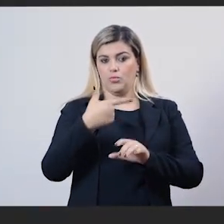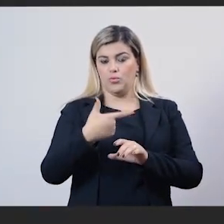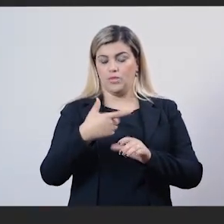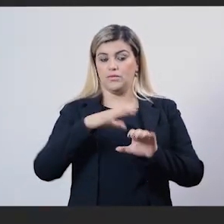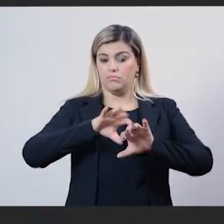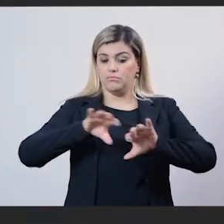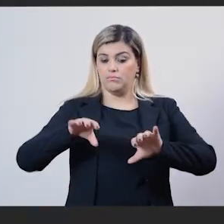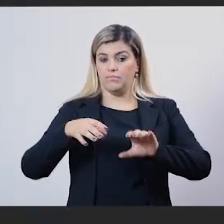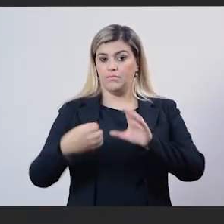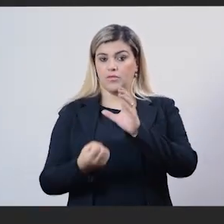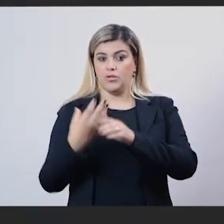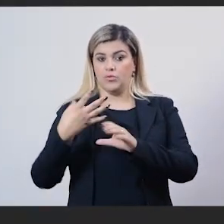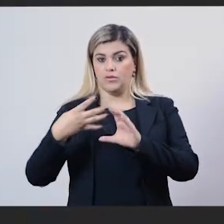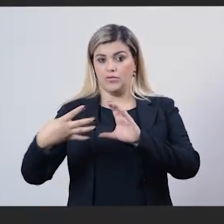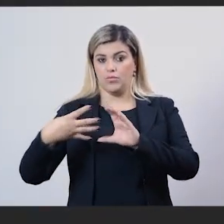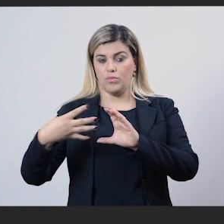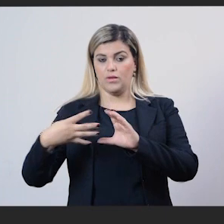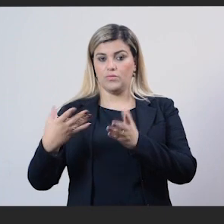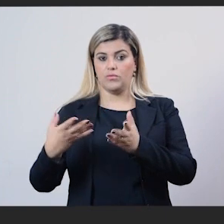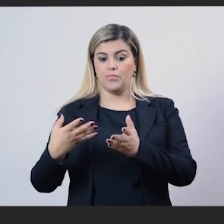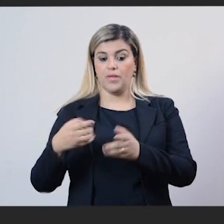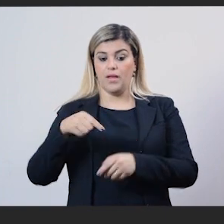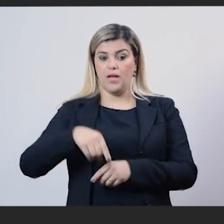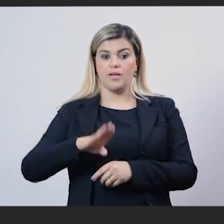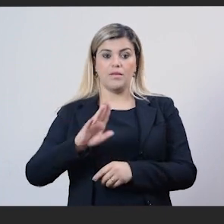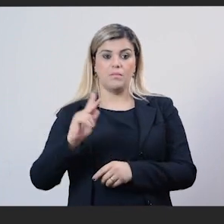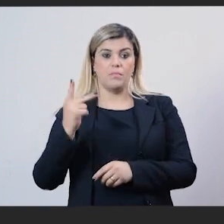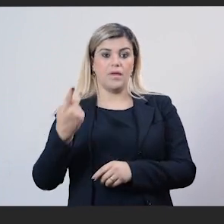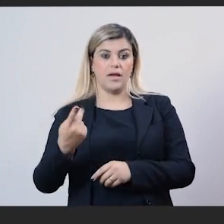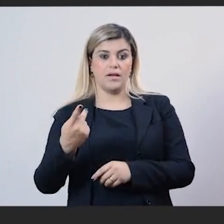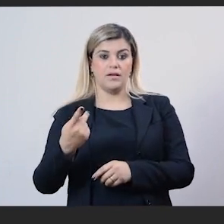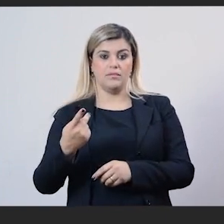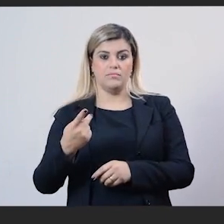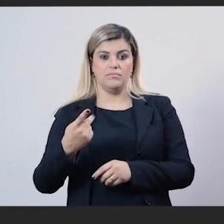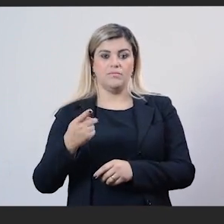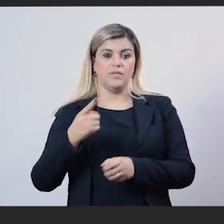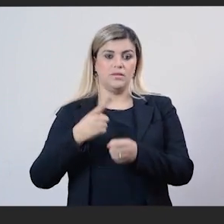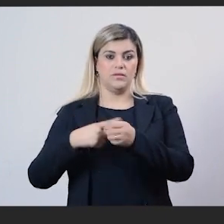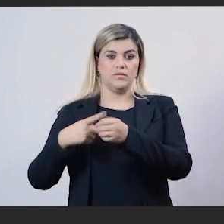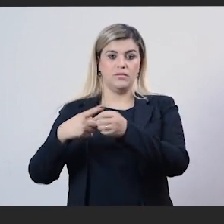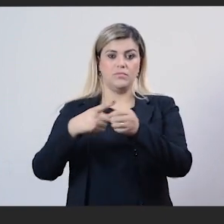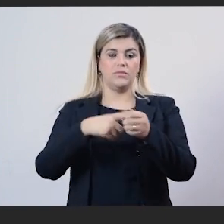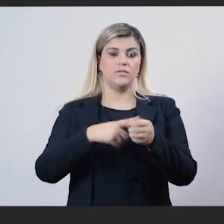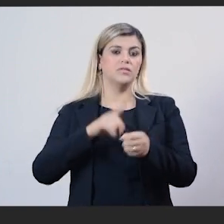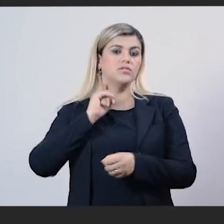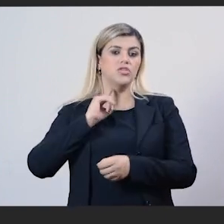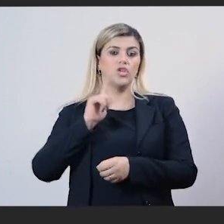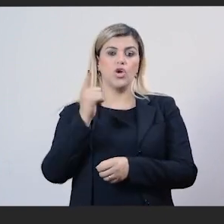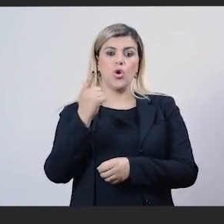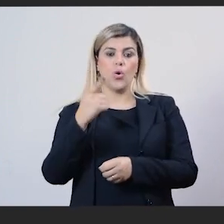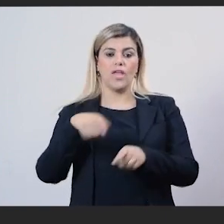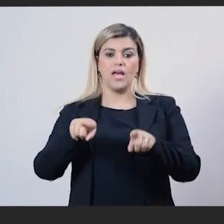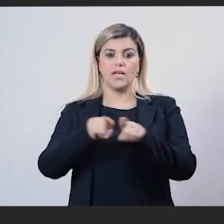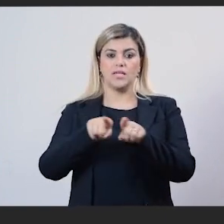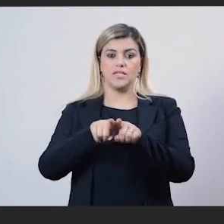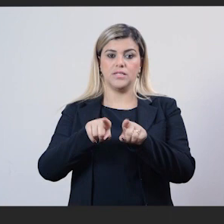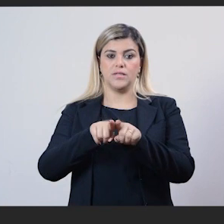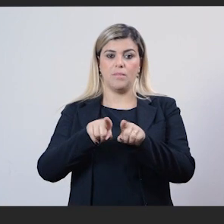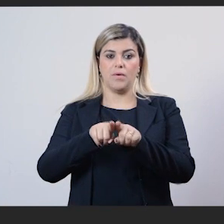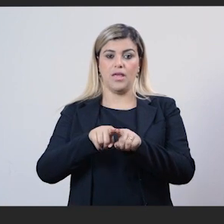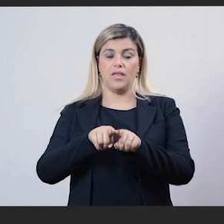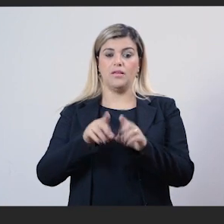o novo conselho, com sede em Belo Horizonte, abrangia os estados de Minas Gerais, Goiás, Tocantins e o Distrito Federal.